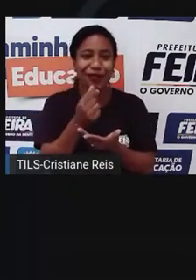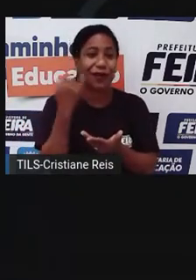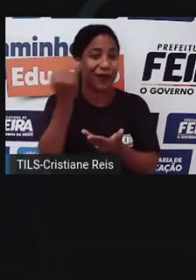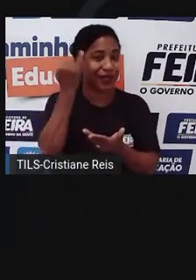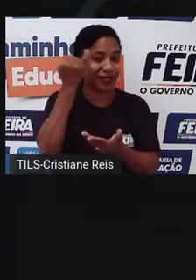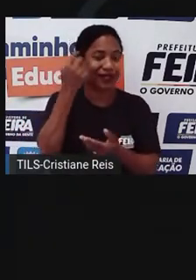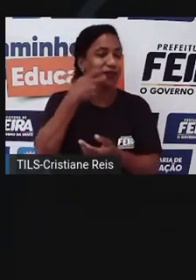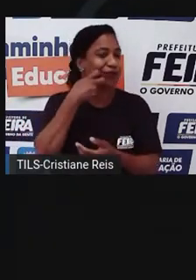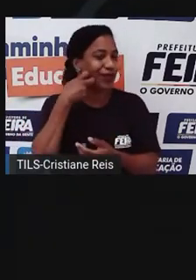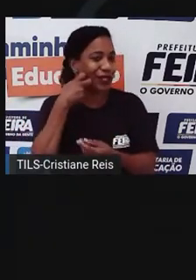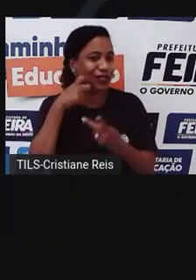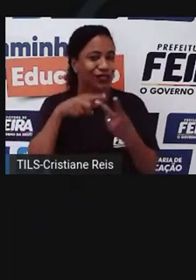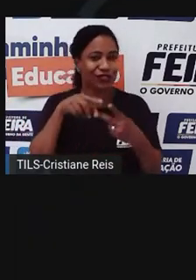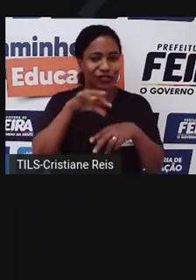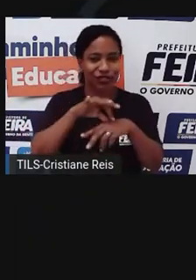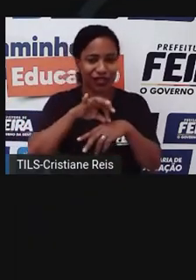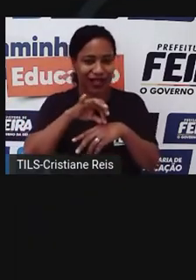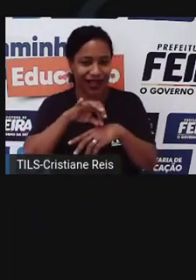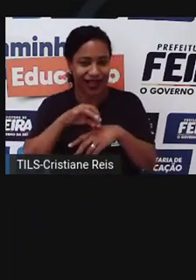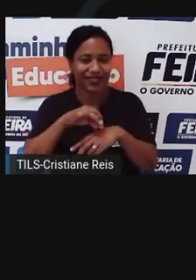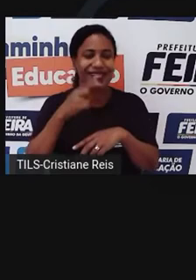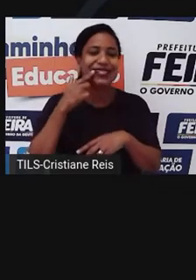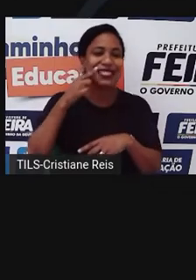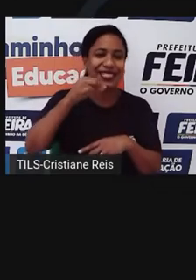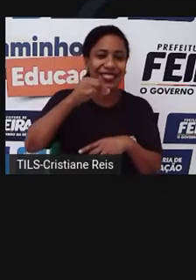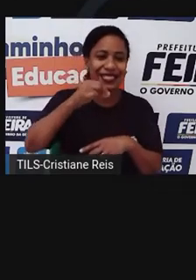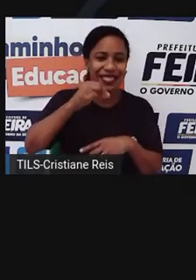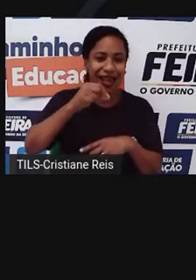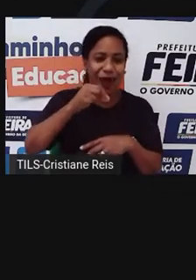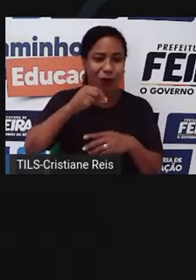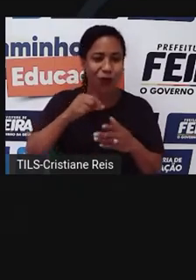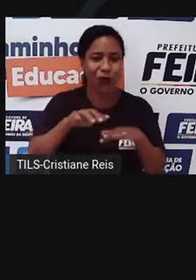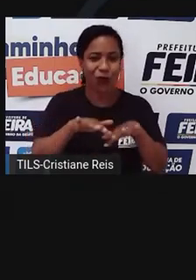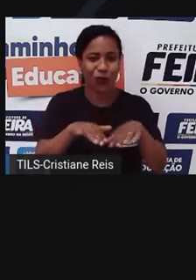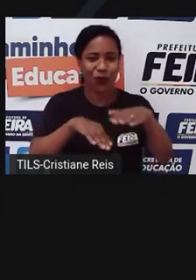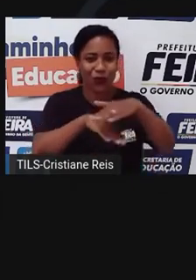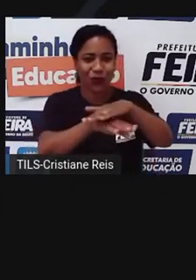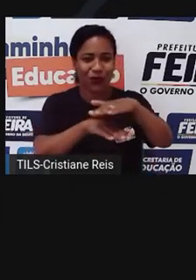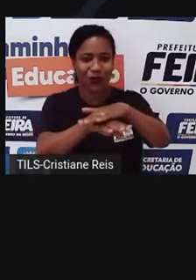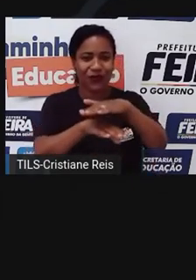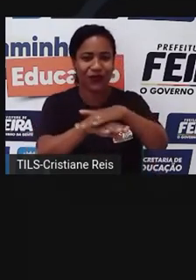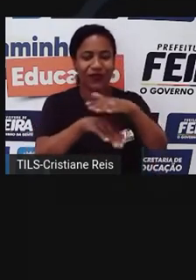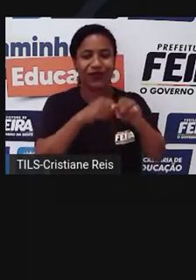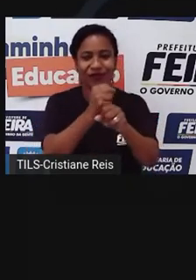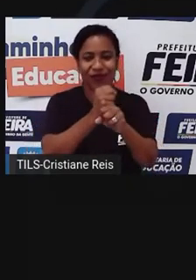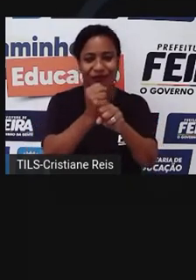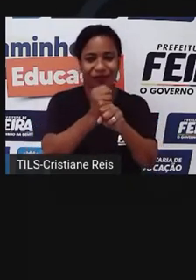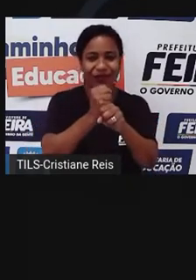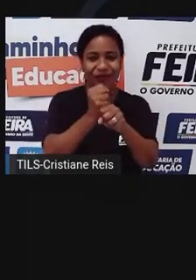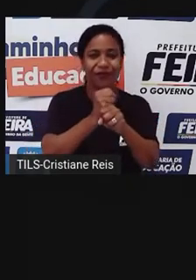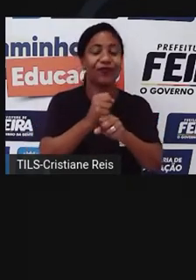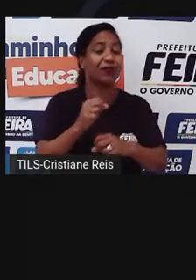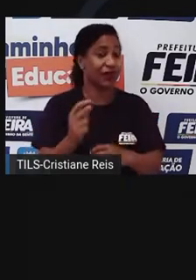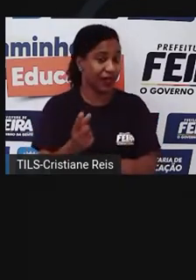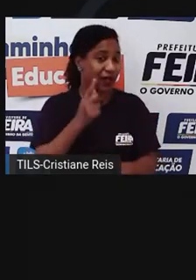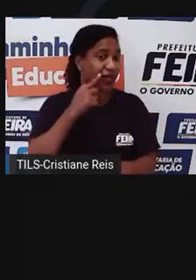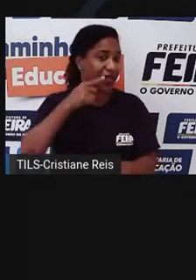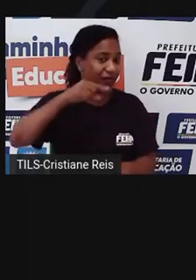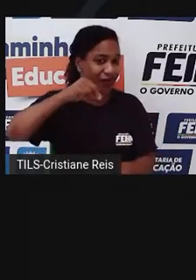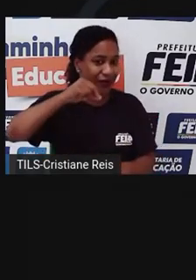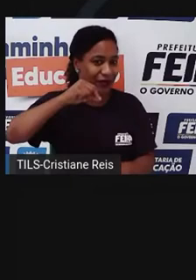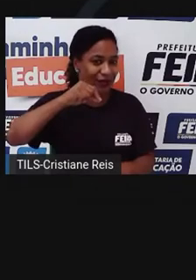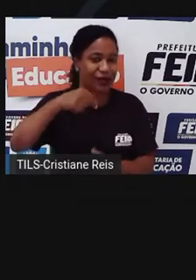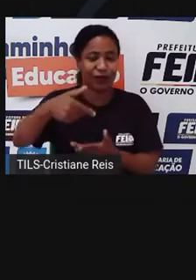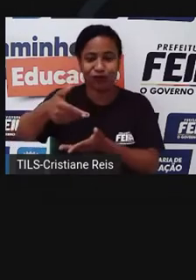Pois, após salgados, esses alimentos tinham sua vida útil prolongada. Devido a sua grande utilidade, o sal passou a ser